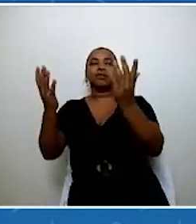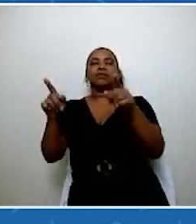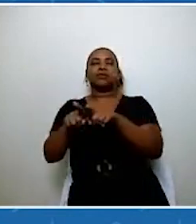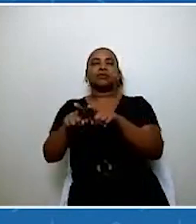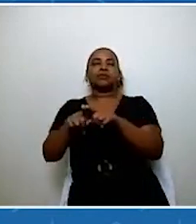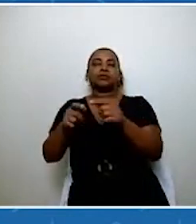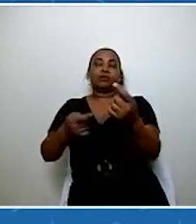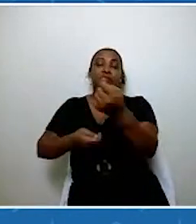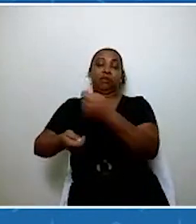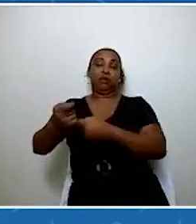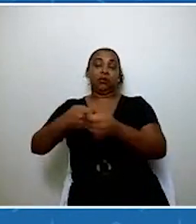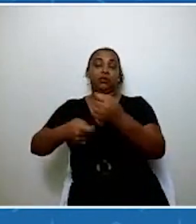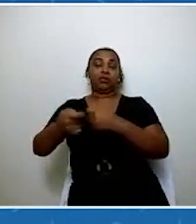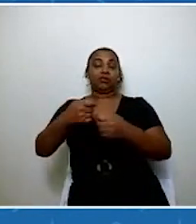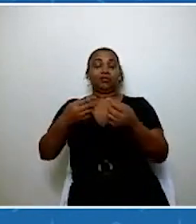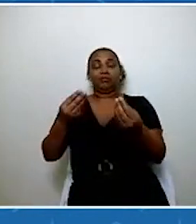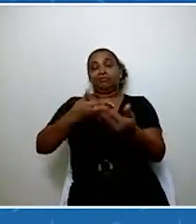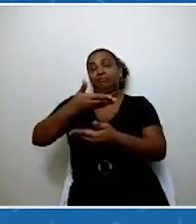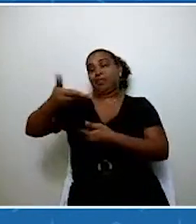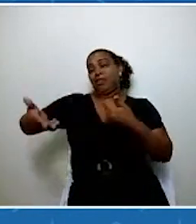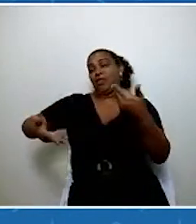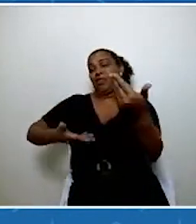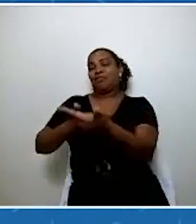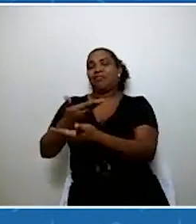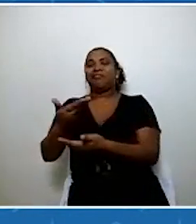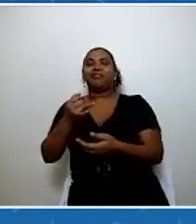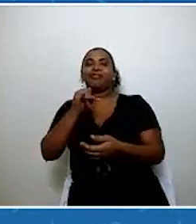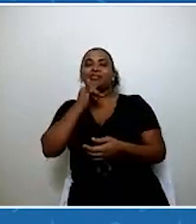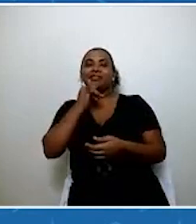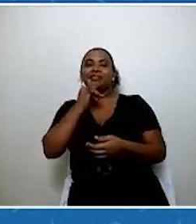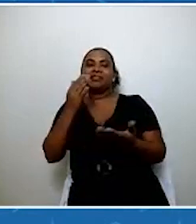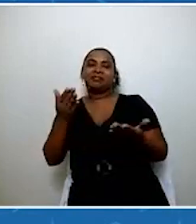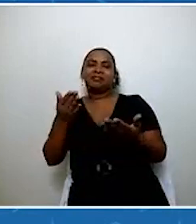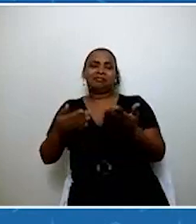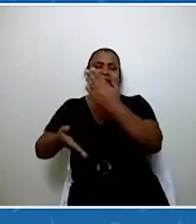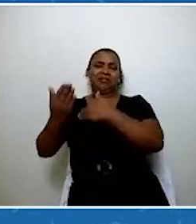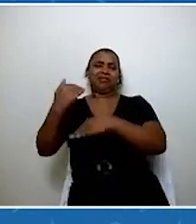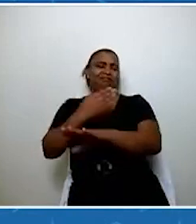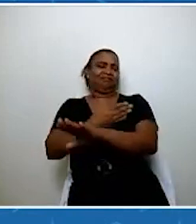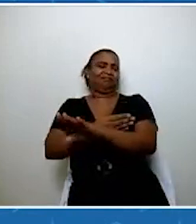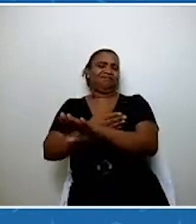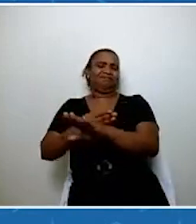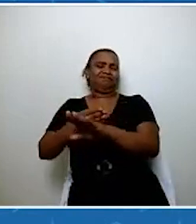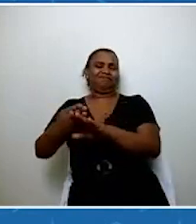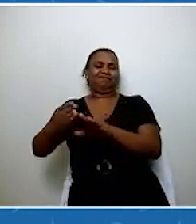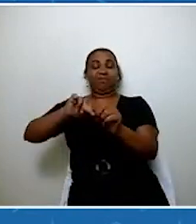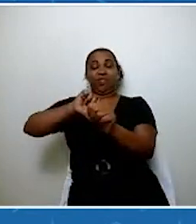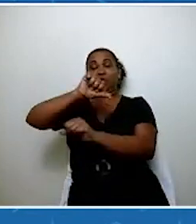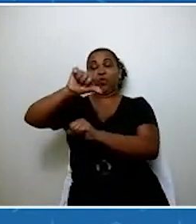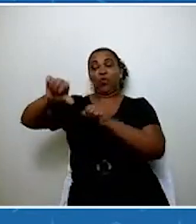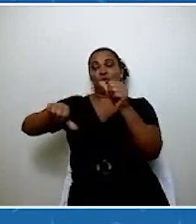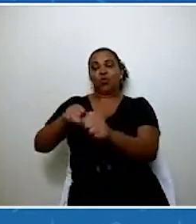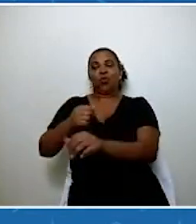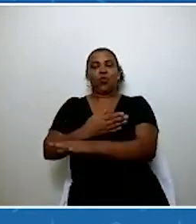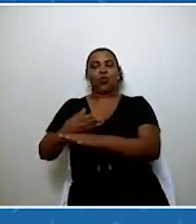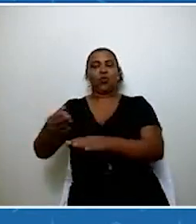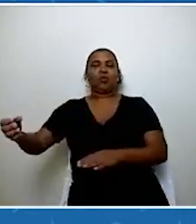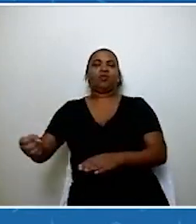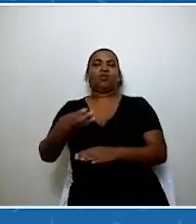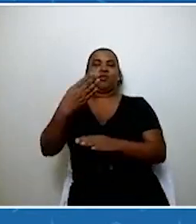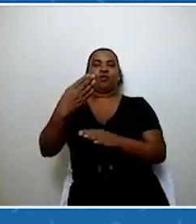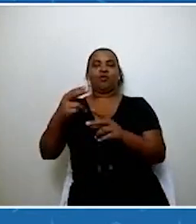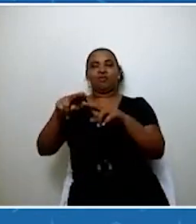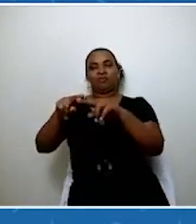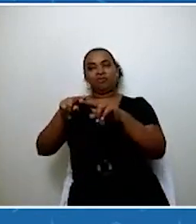é um processo de negociação com os nossos hábitos antigos, mas que podem ser mudados a partir de uma percepção de que eles de fato